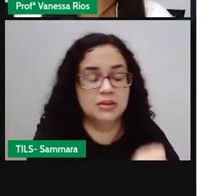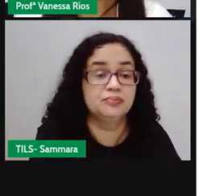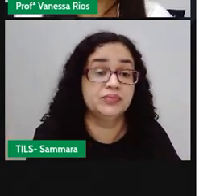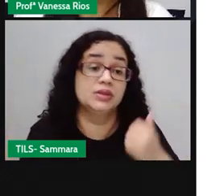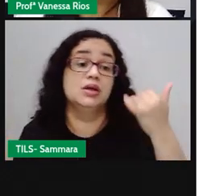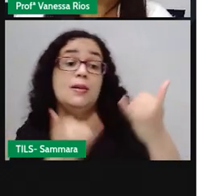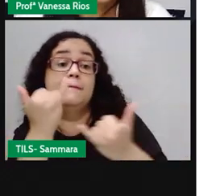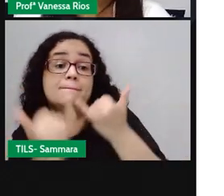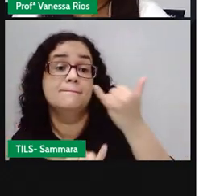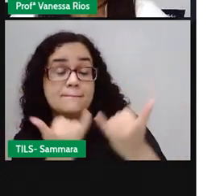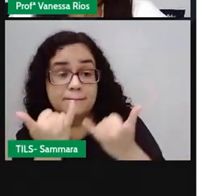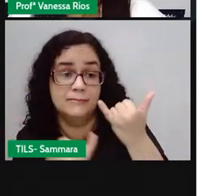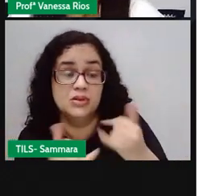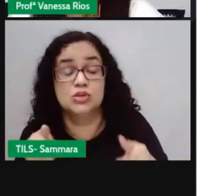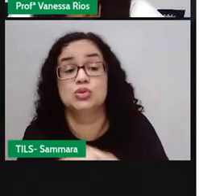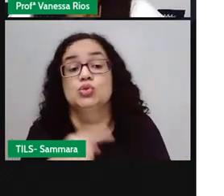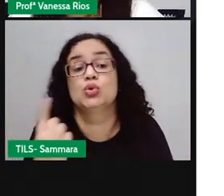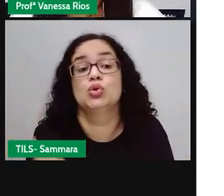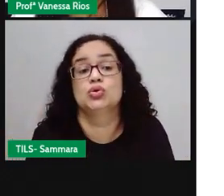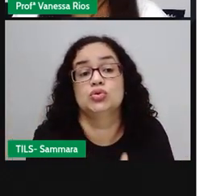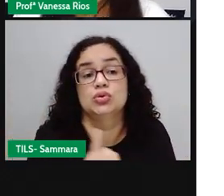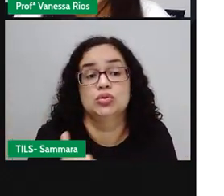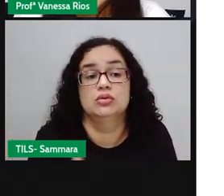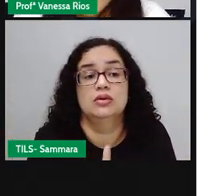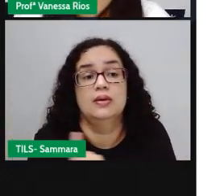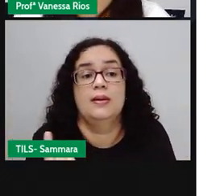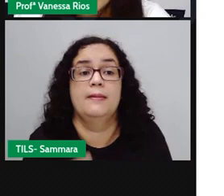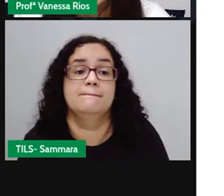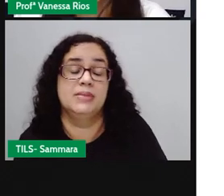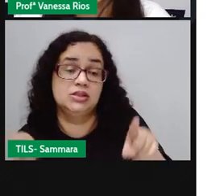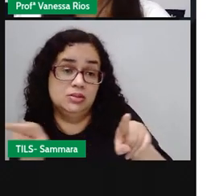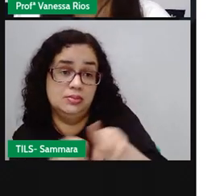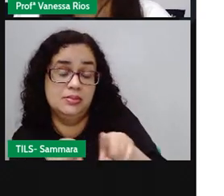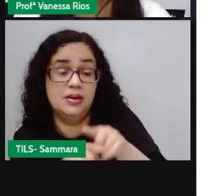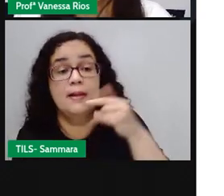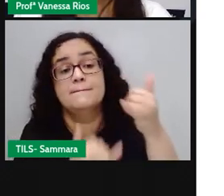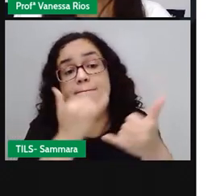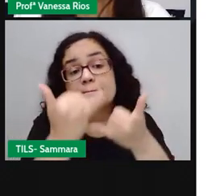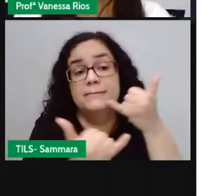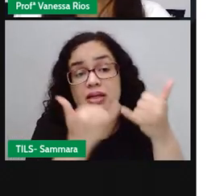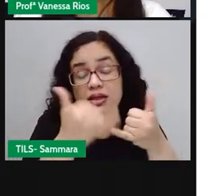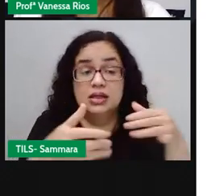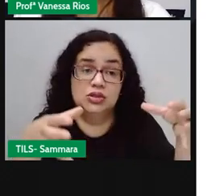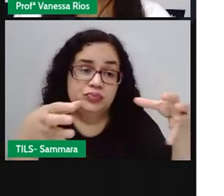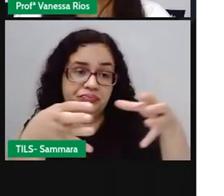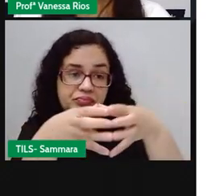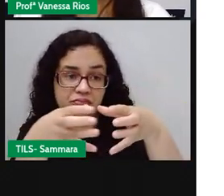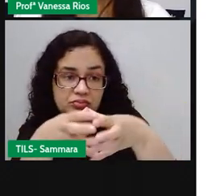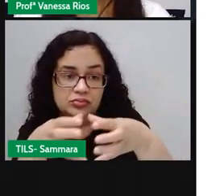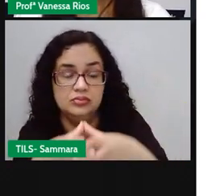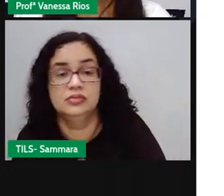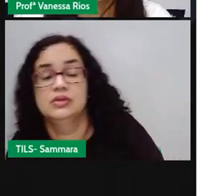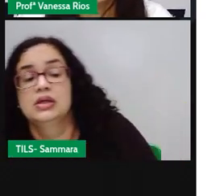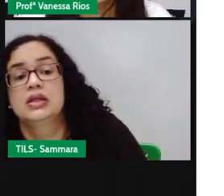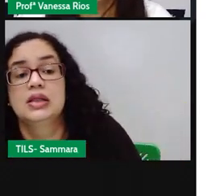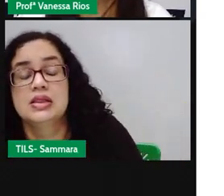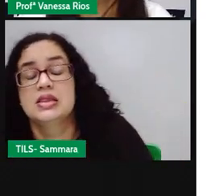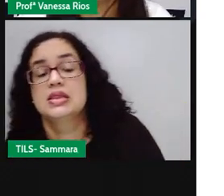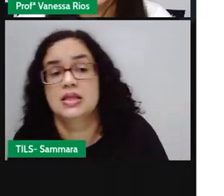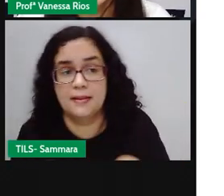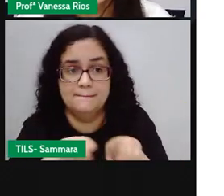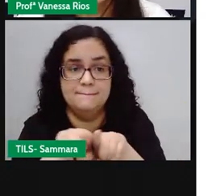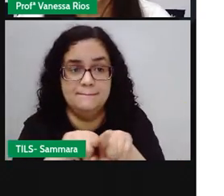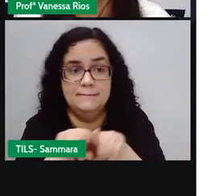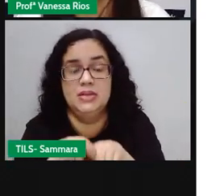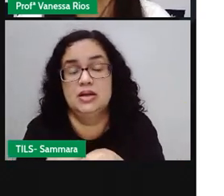brincadeira que dá para brincar sozinho, mas também dá para brincar em grupo, né? De repente, você tem aí primos, irmãos que